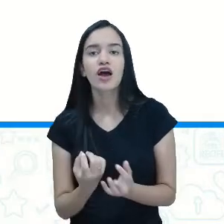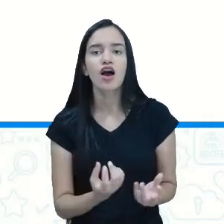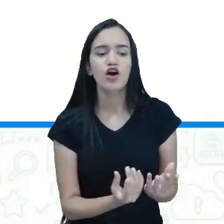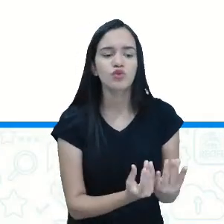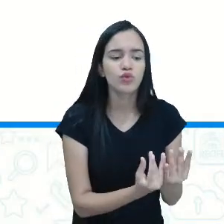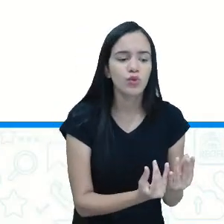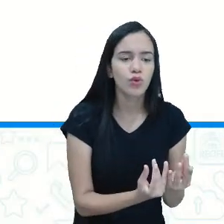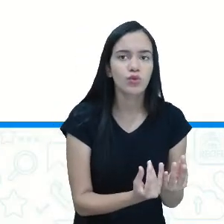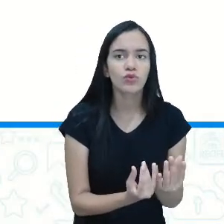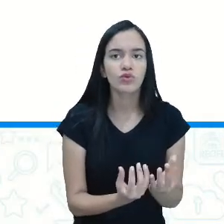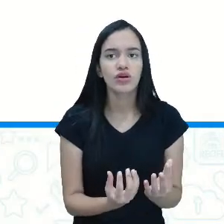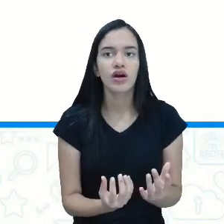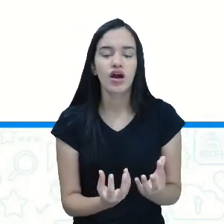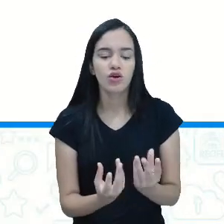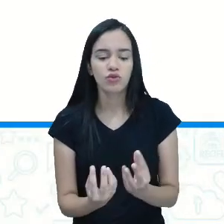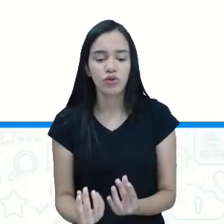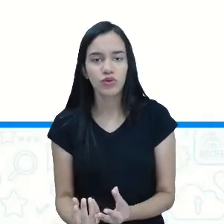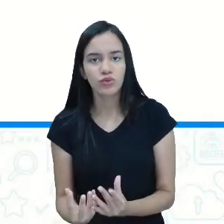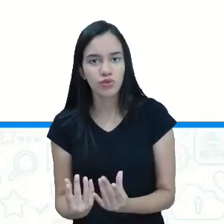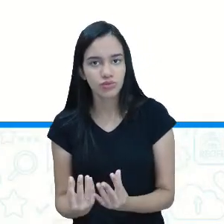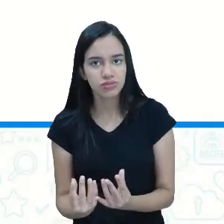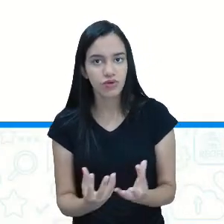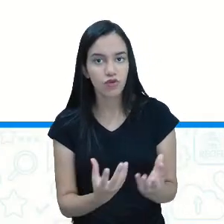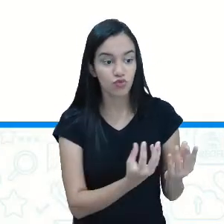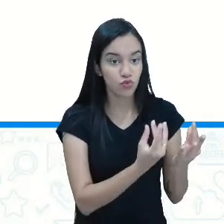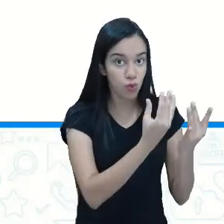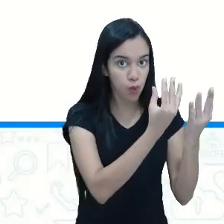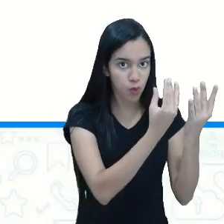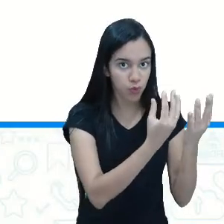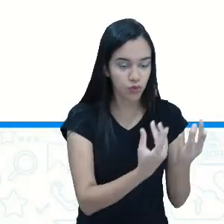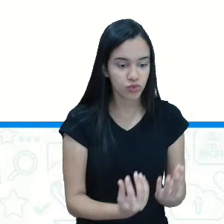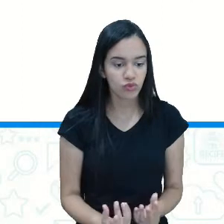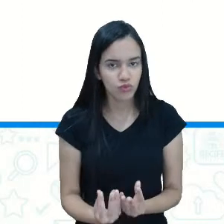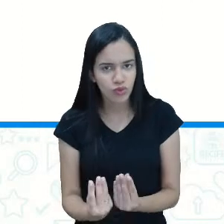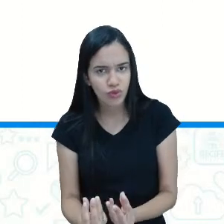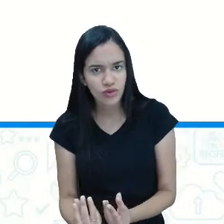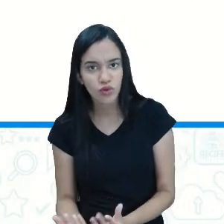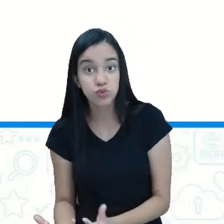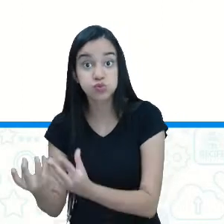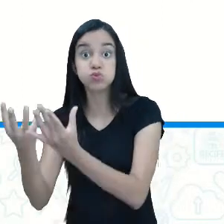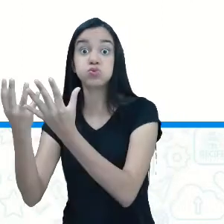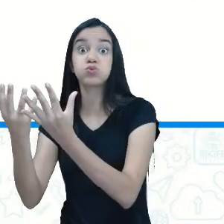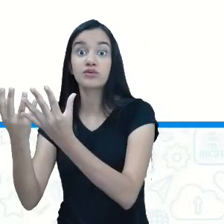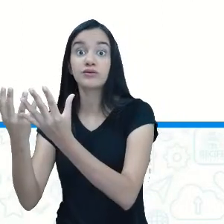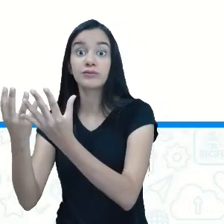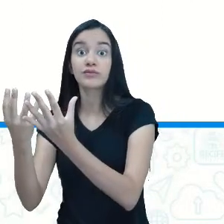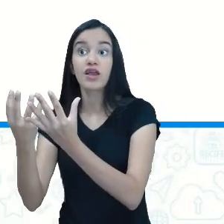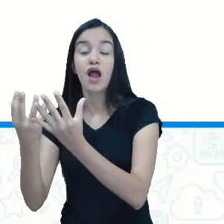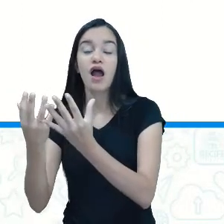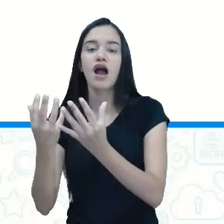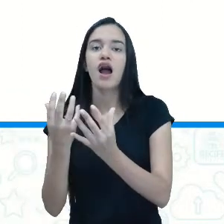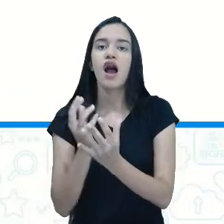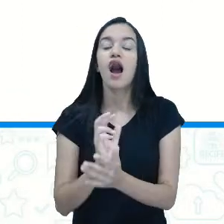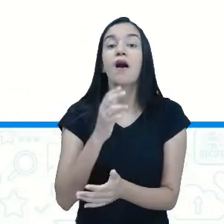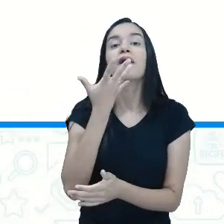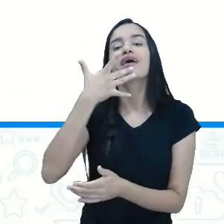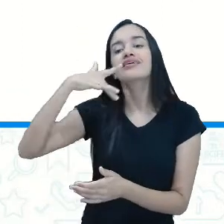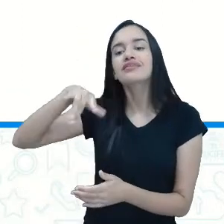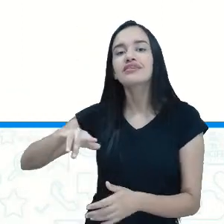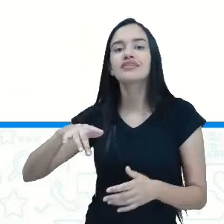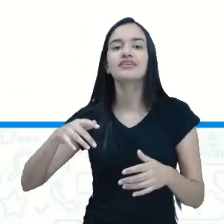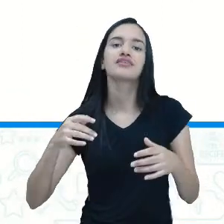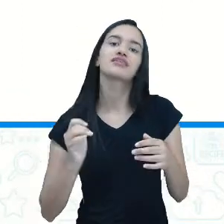vocês brincam pulando corda, não é isso? Isso. Por isso que eu botei nesse slide aí as crianças pulando corda. E a gente vai